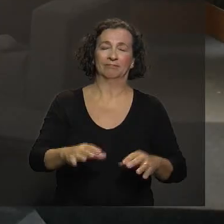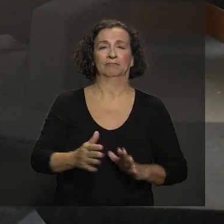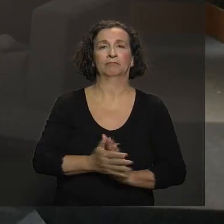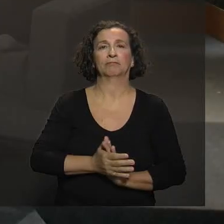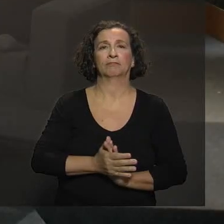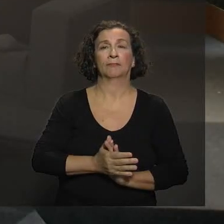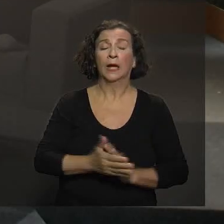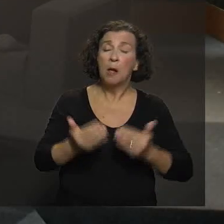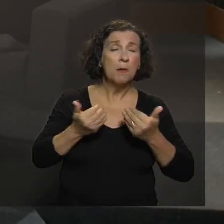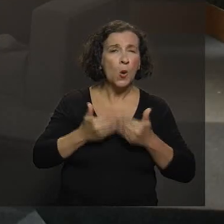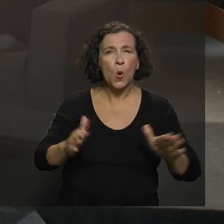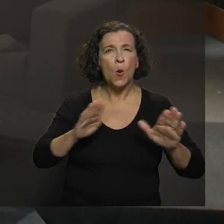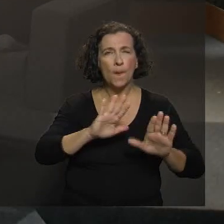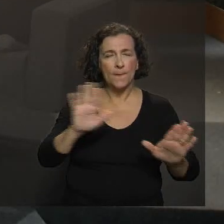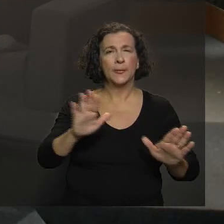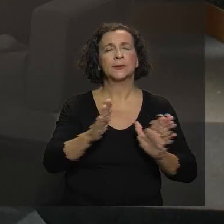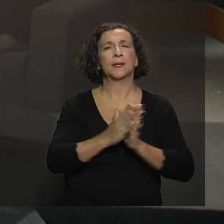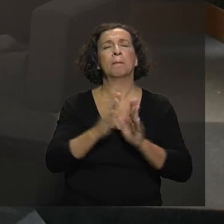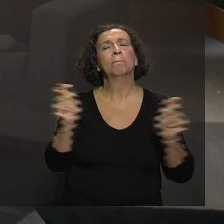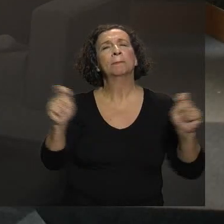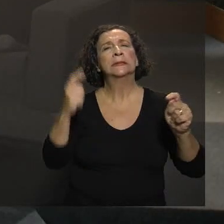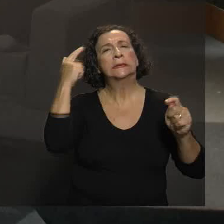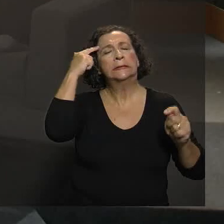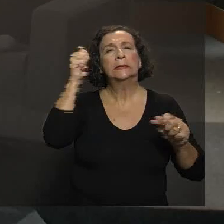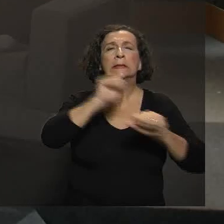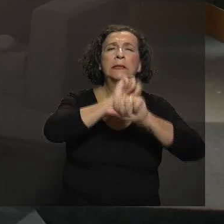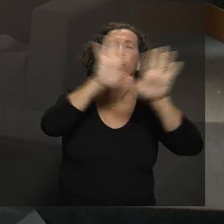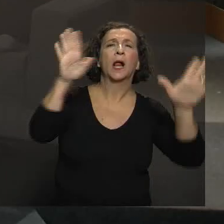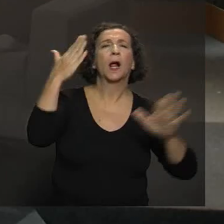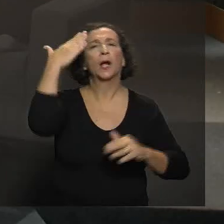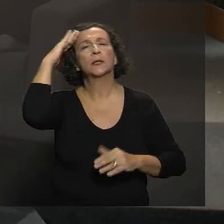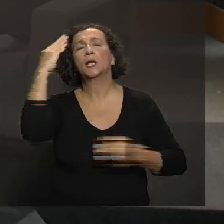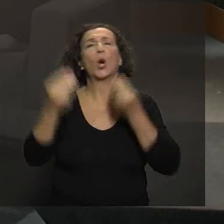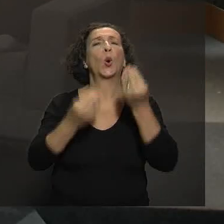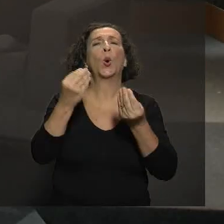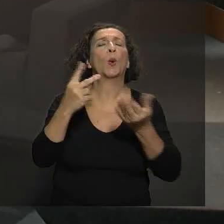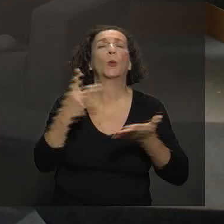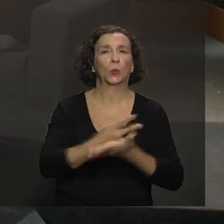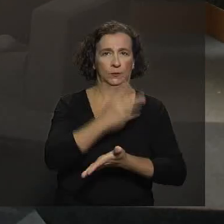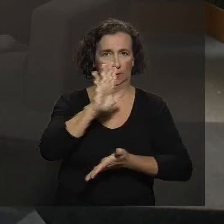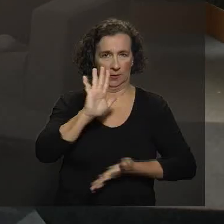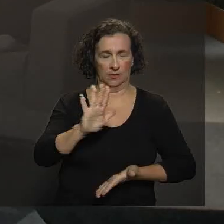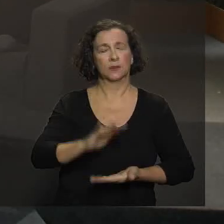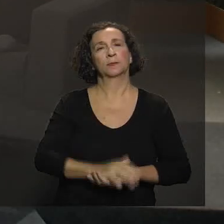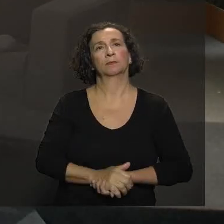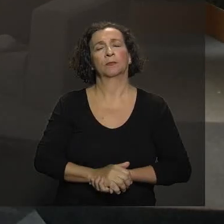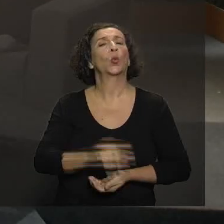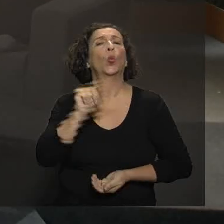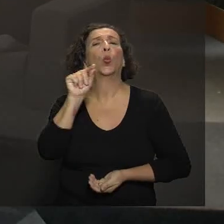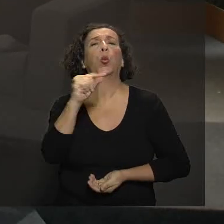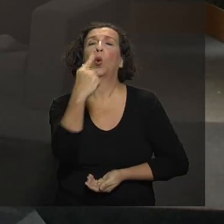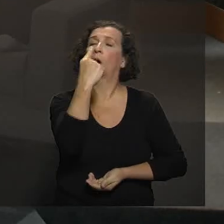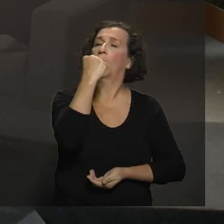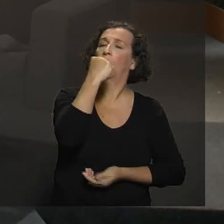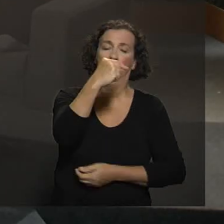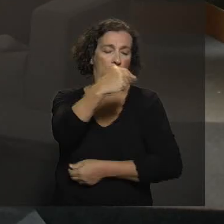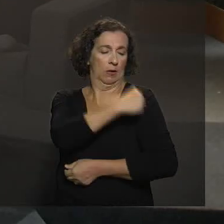conversa, antes de mais nada, vamos entender para ver como é que isso funciona. O que é vacina?